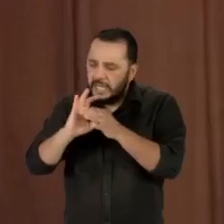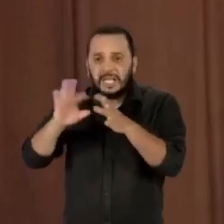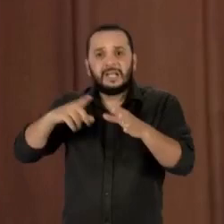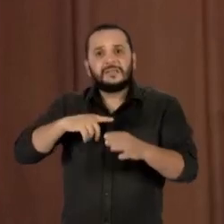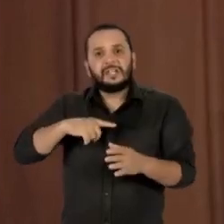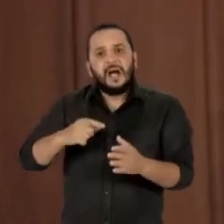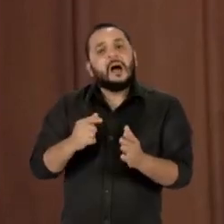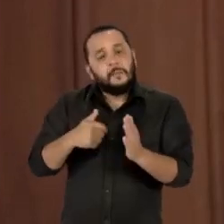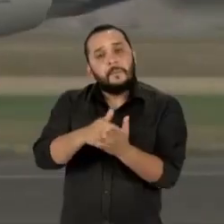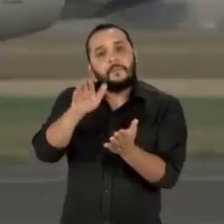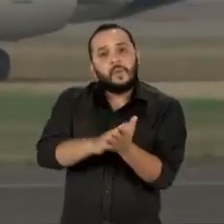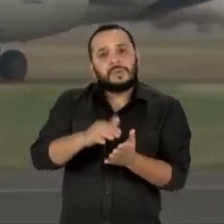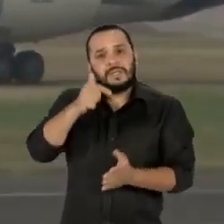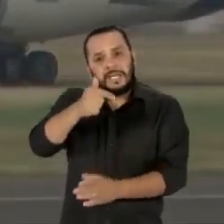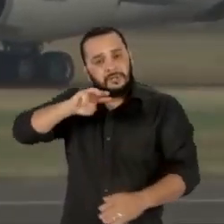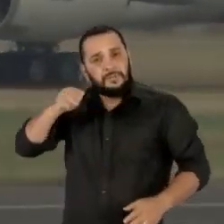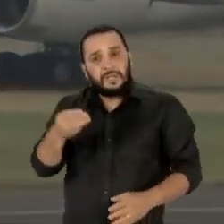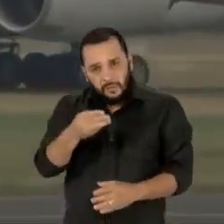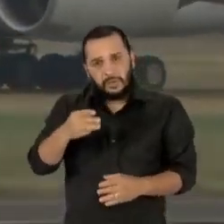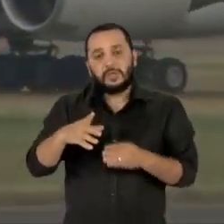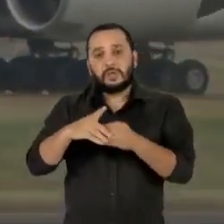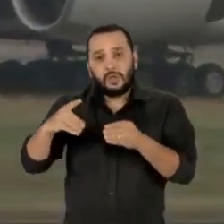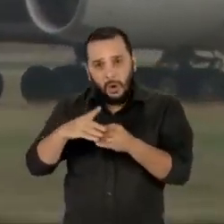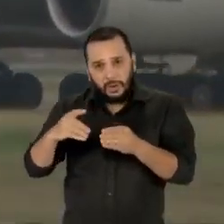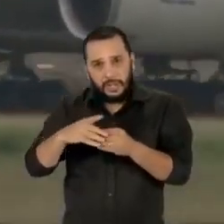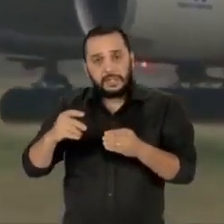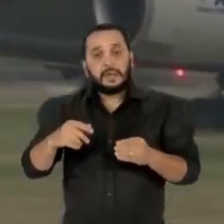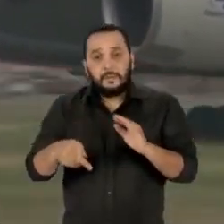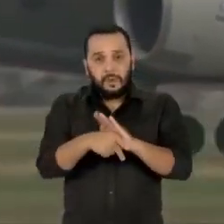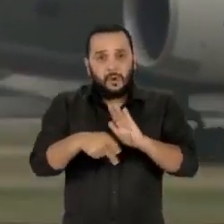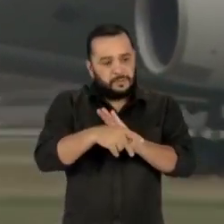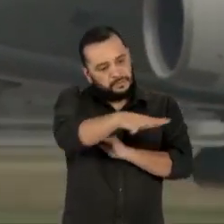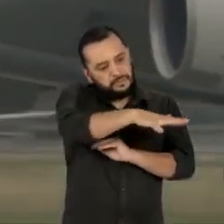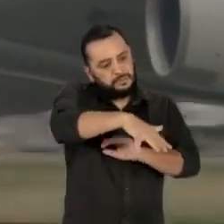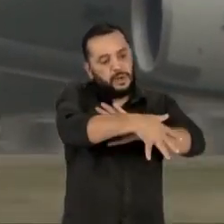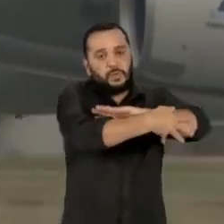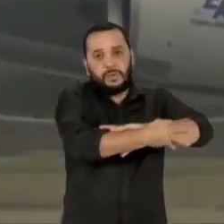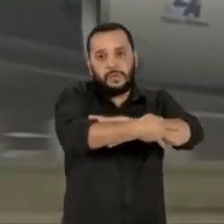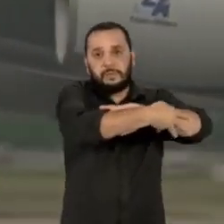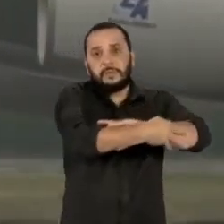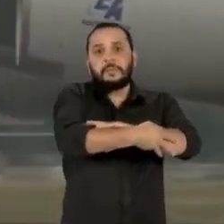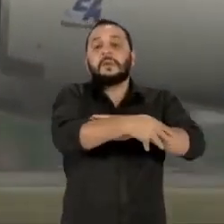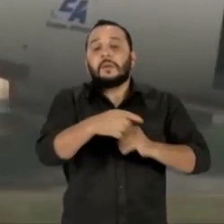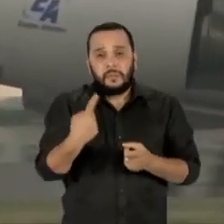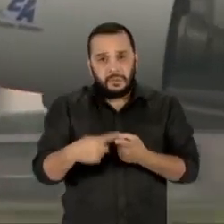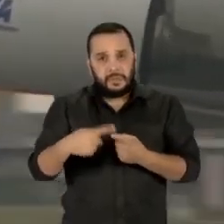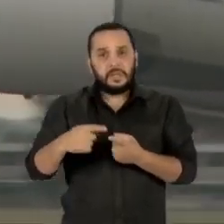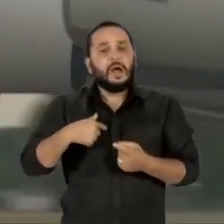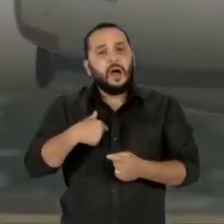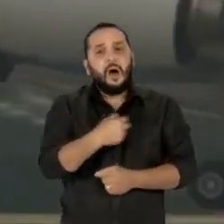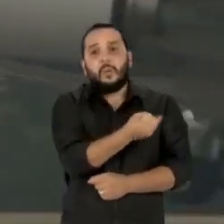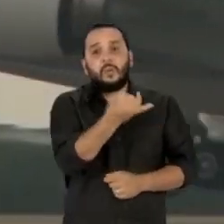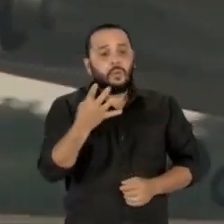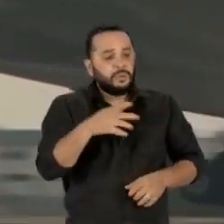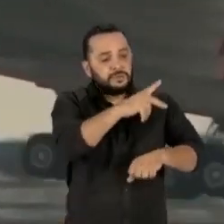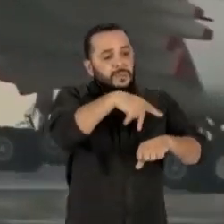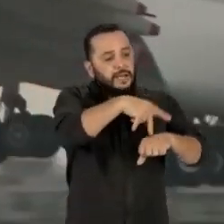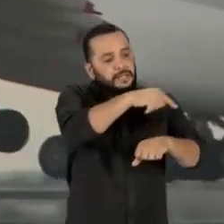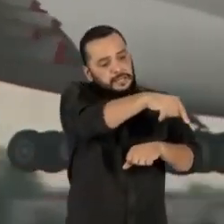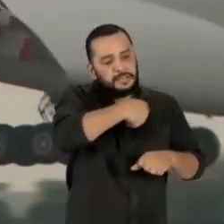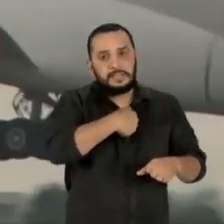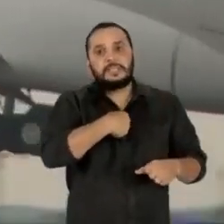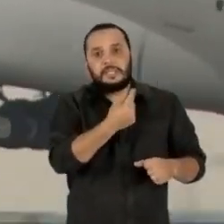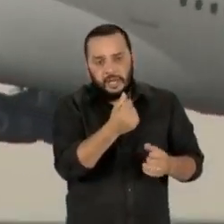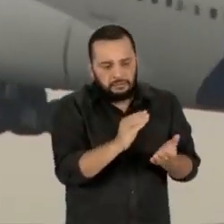bilhões e meio de dólares em bens e serviços à União Europeia pelos subsídios que alguns países do bloco dão à